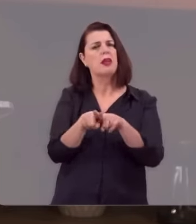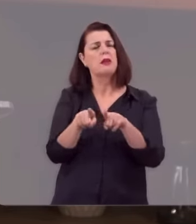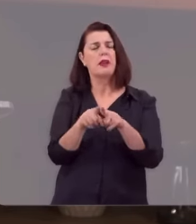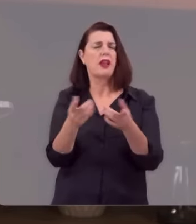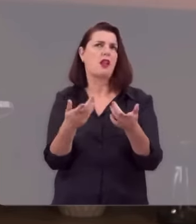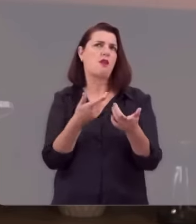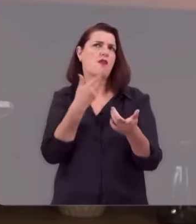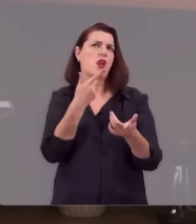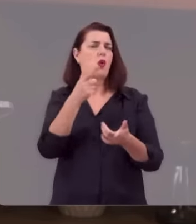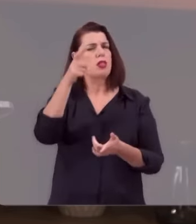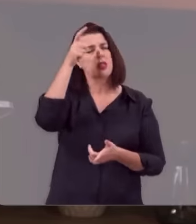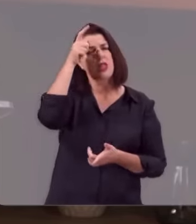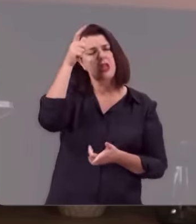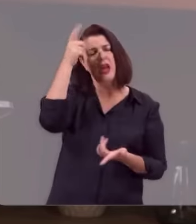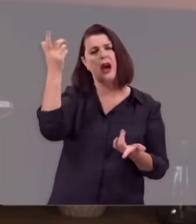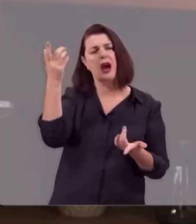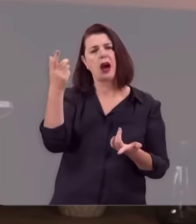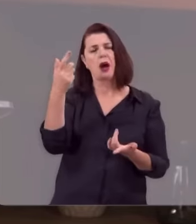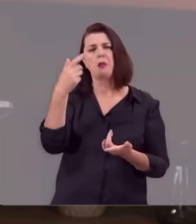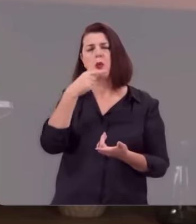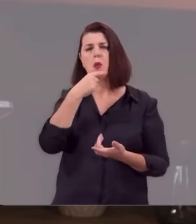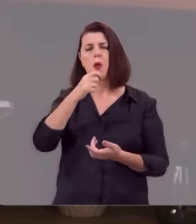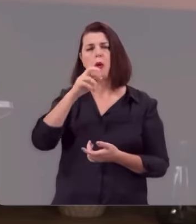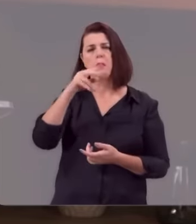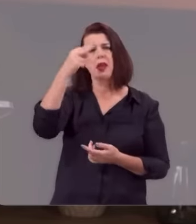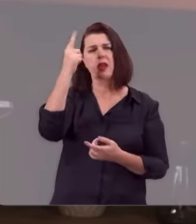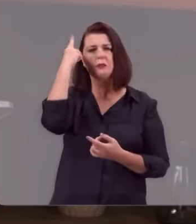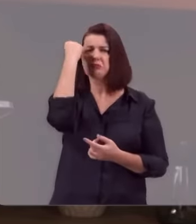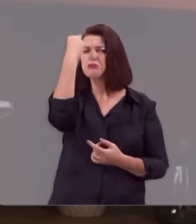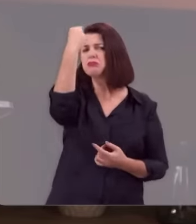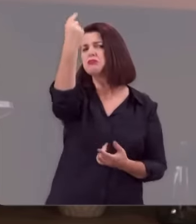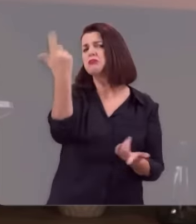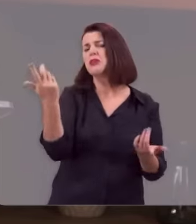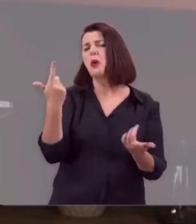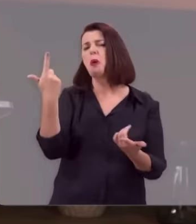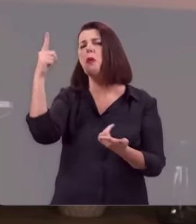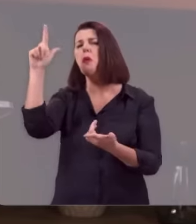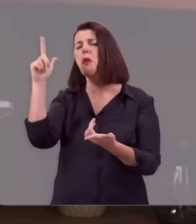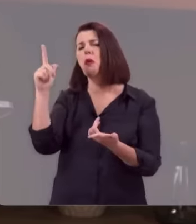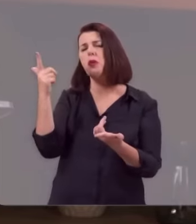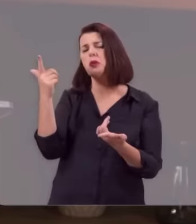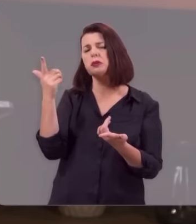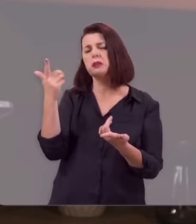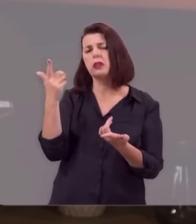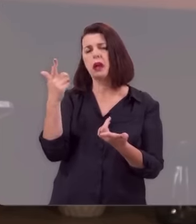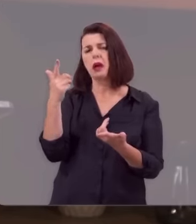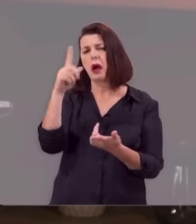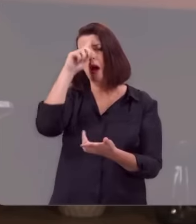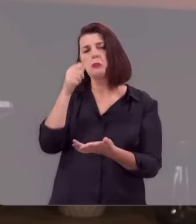diabo, nem o imperador romano, nem as maiores autoridades judaicas de senhor,